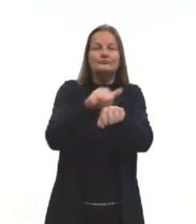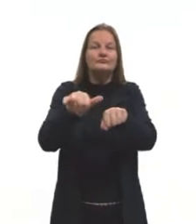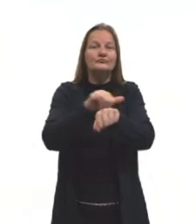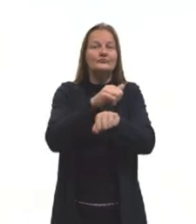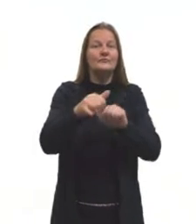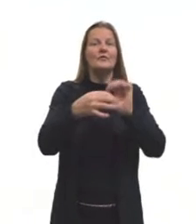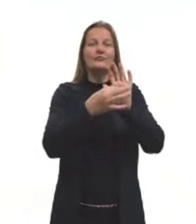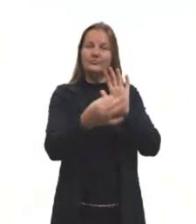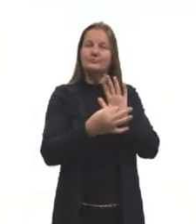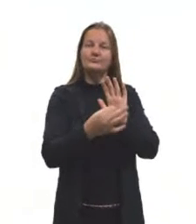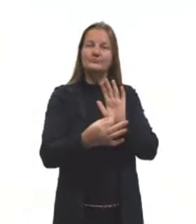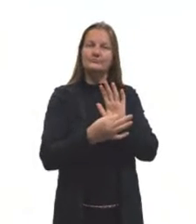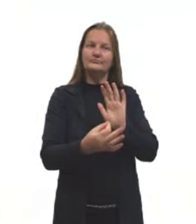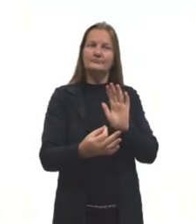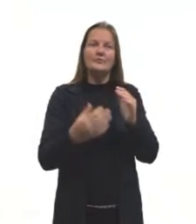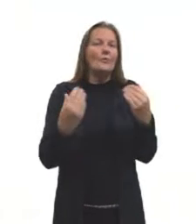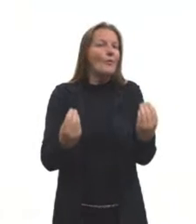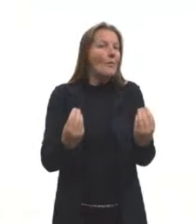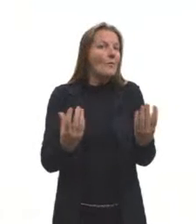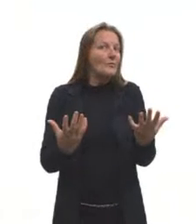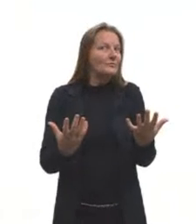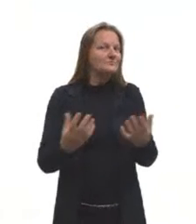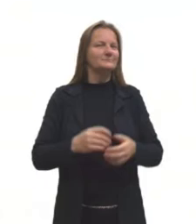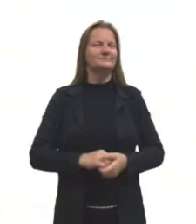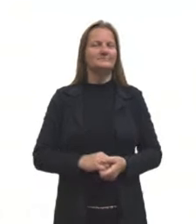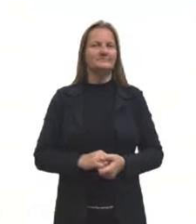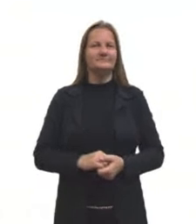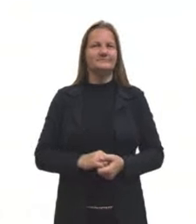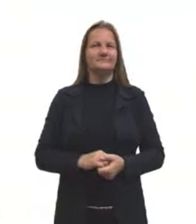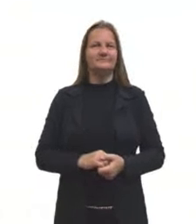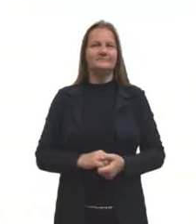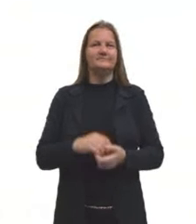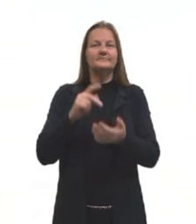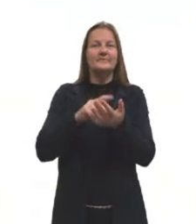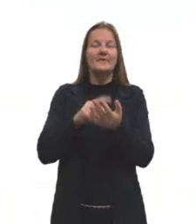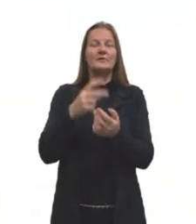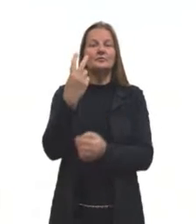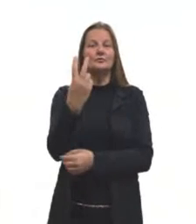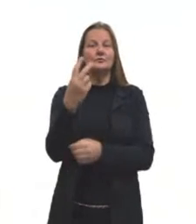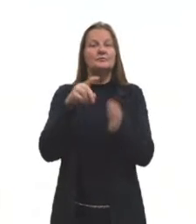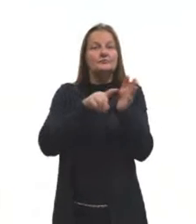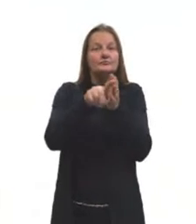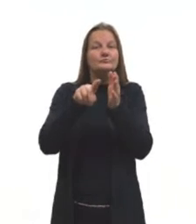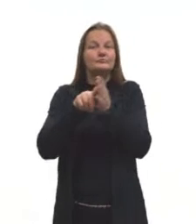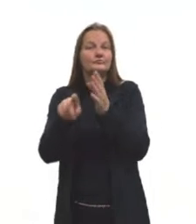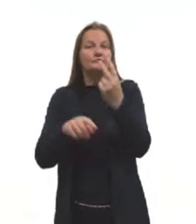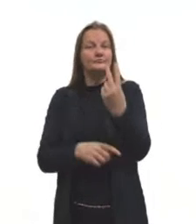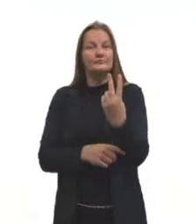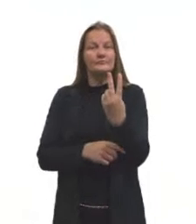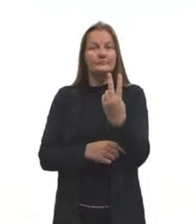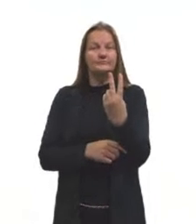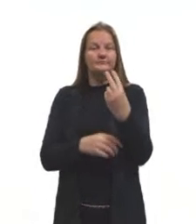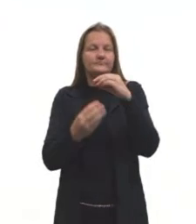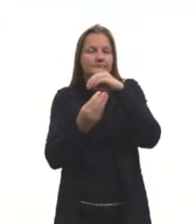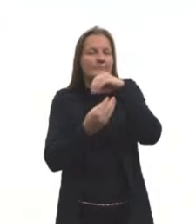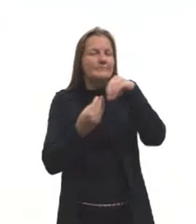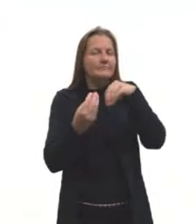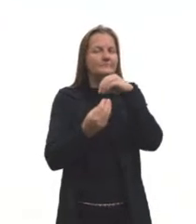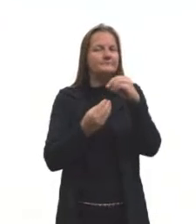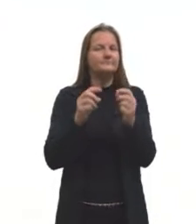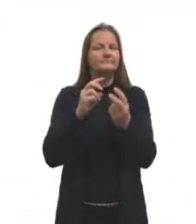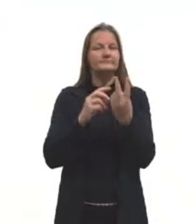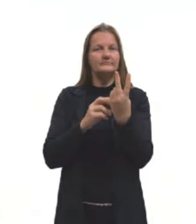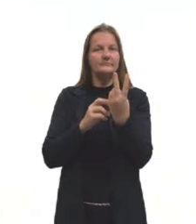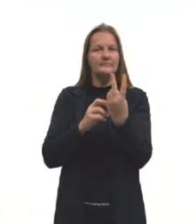argumentativa. Então, gente tem aqui, na verdade, duas perguntas camufladas em uma só. A primeira